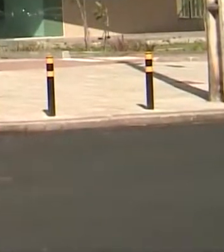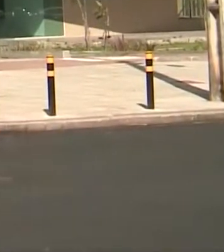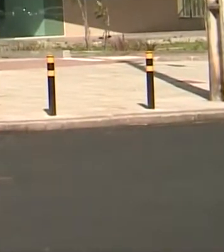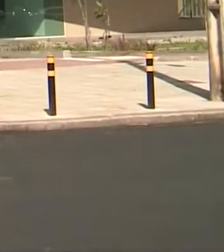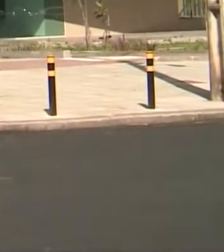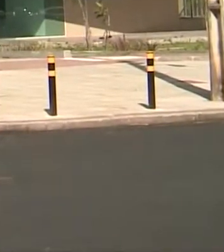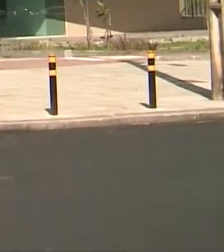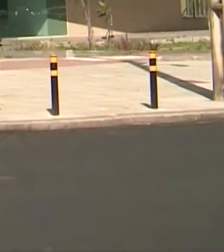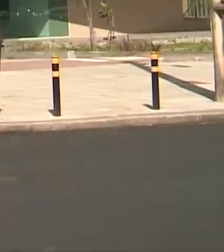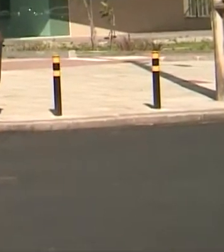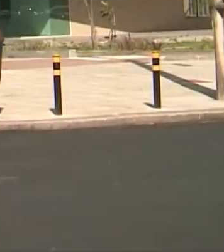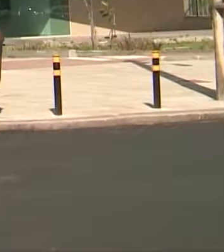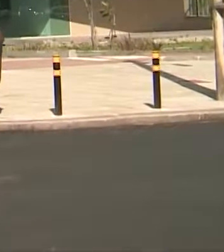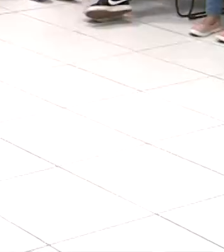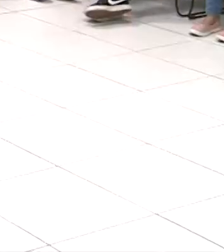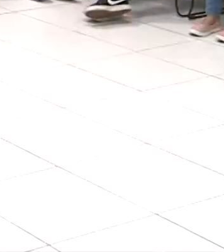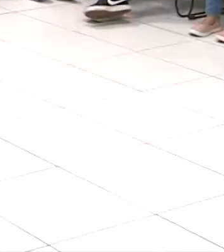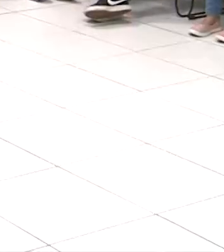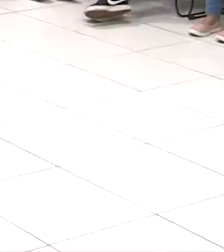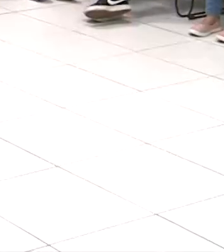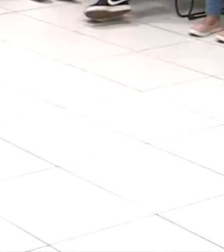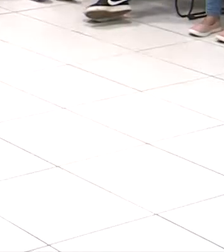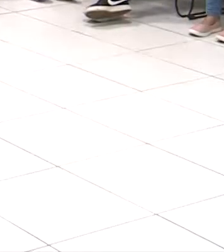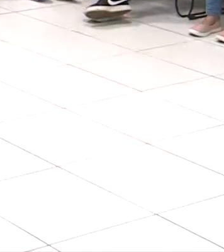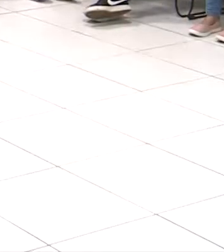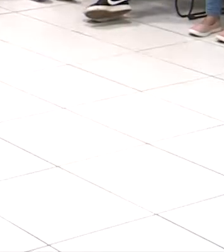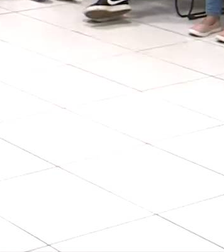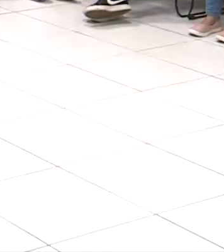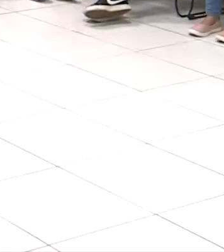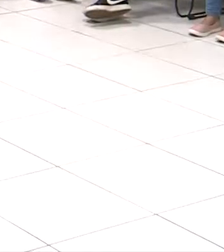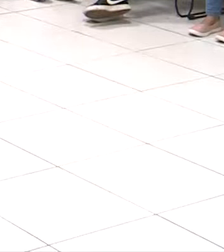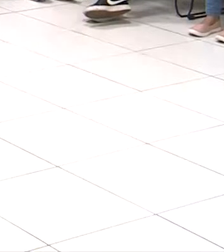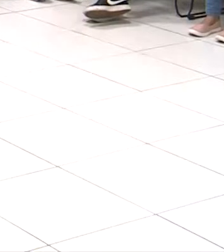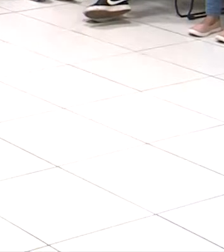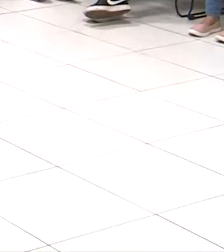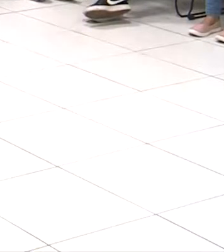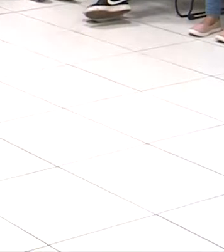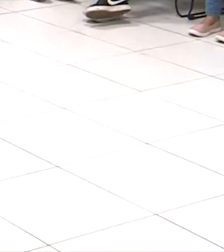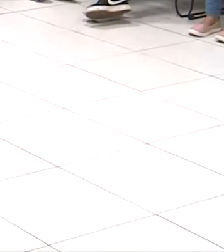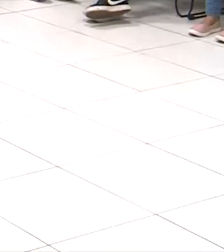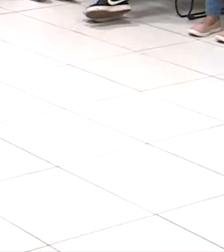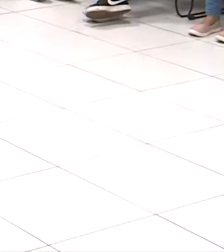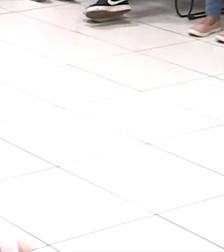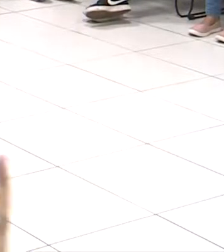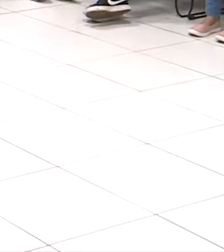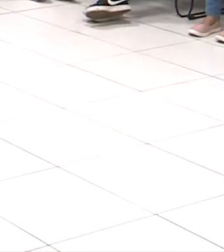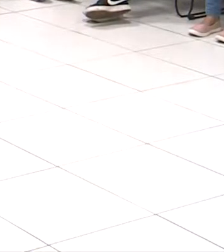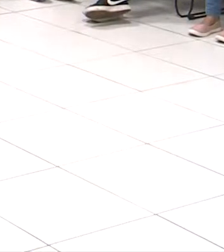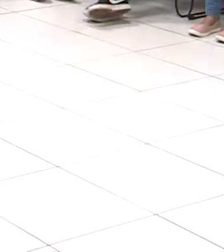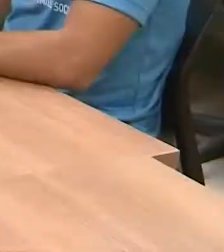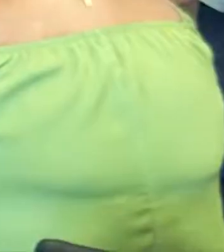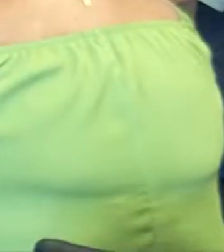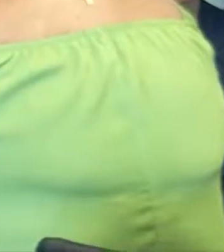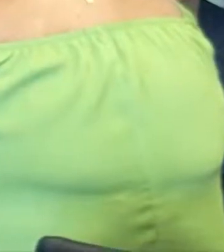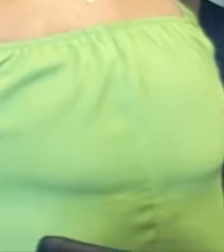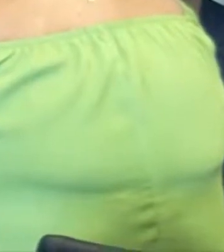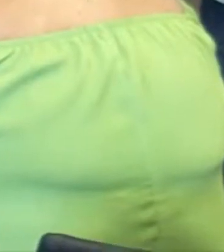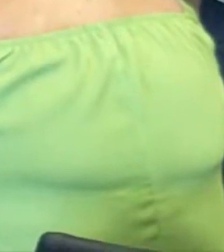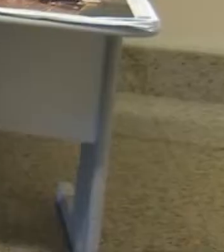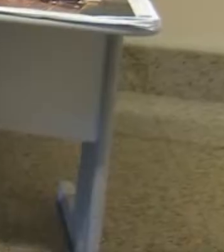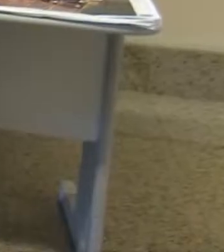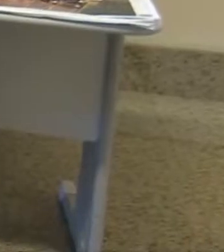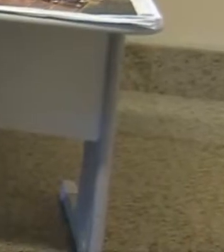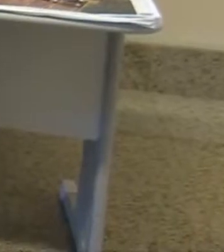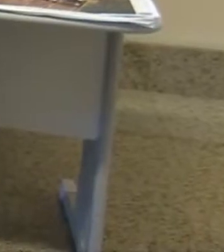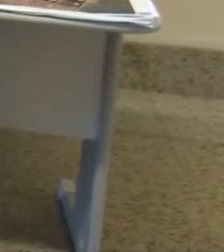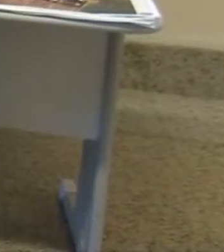e 18 anos aumenta 47% desde 2018. Dados do IBGE revelam que empresas